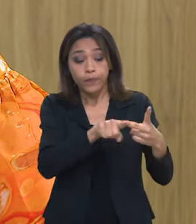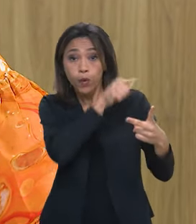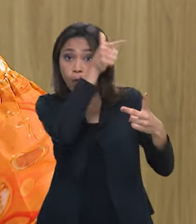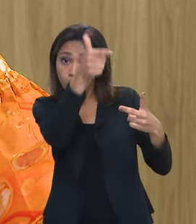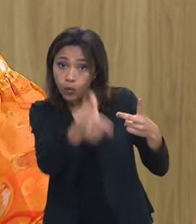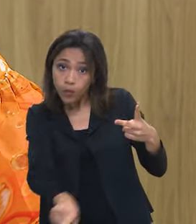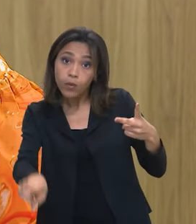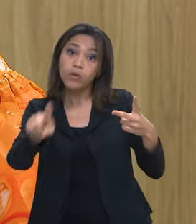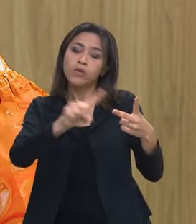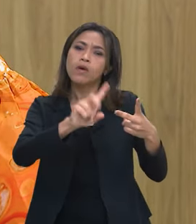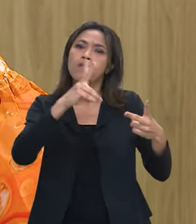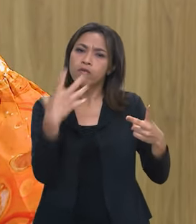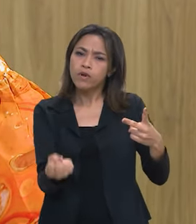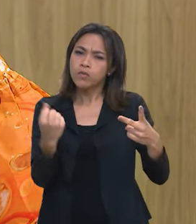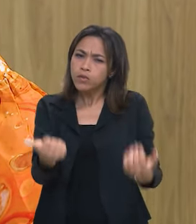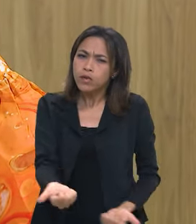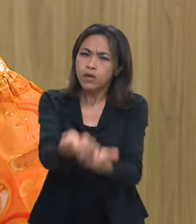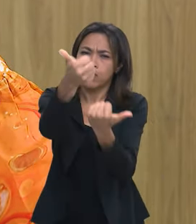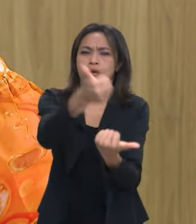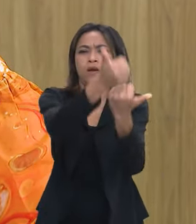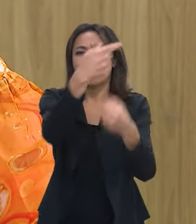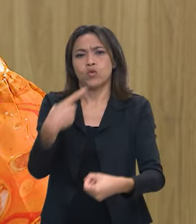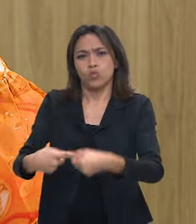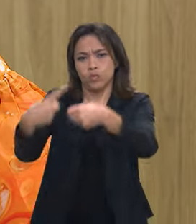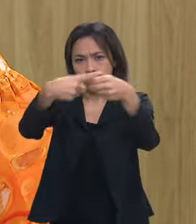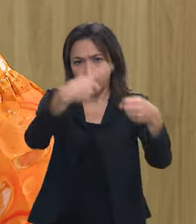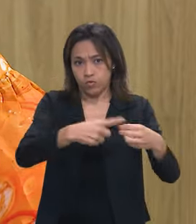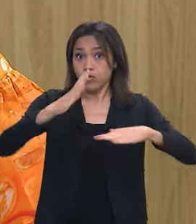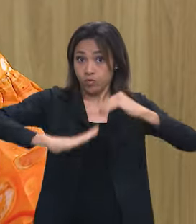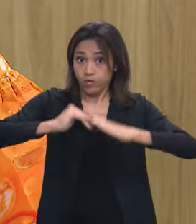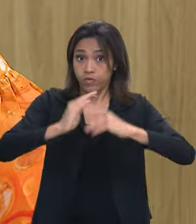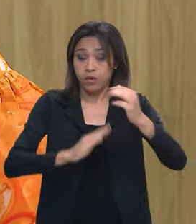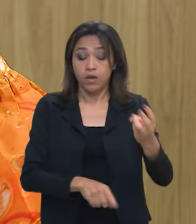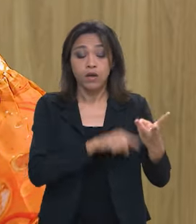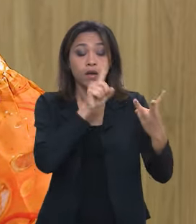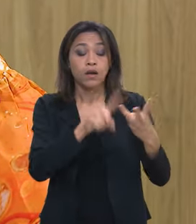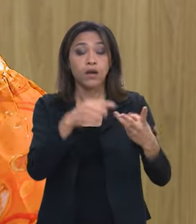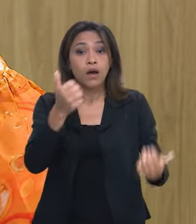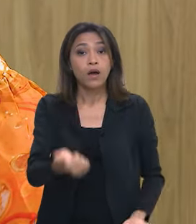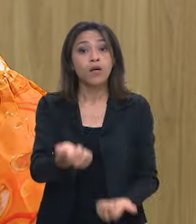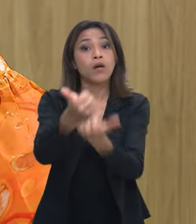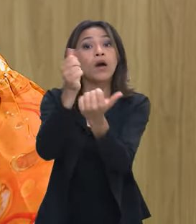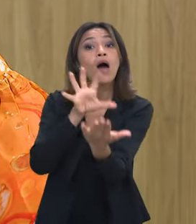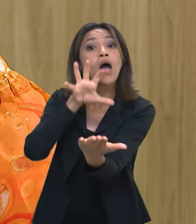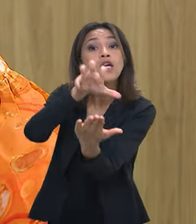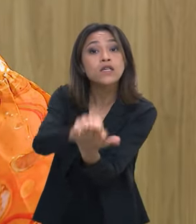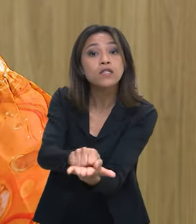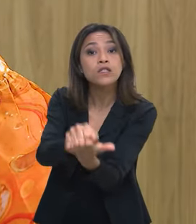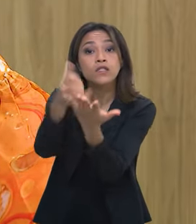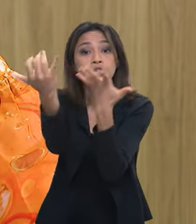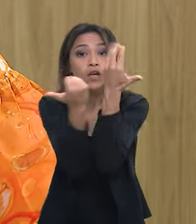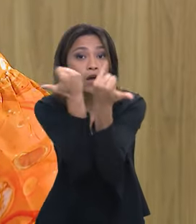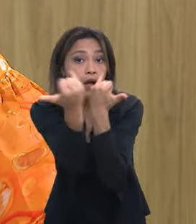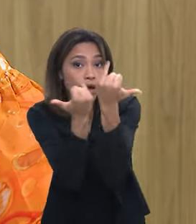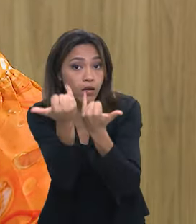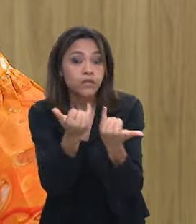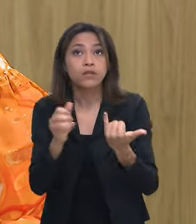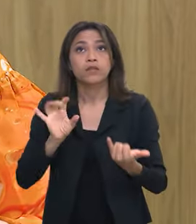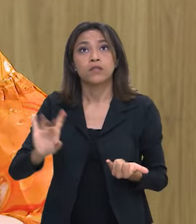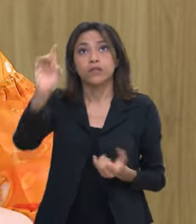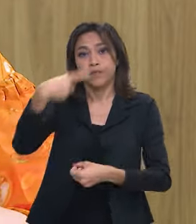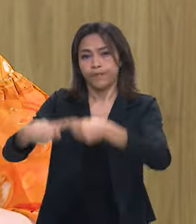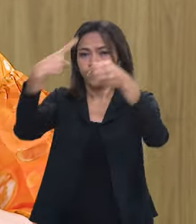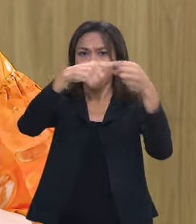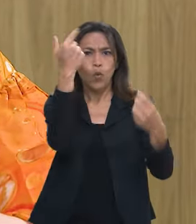fortalecendo essa capacidade nos municípios, fortalecendo o registro das informações e